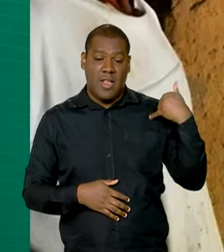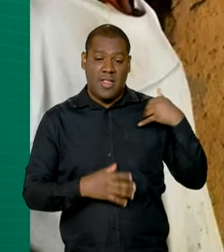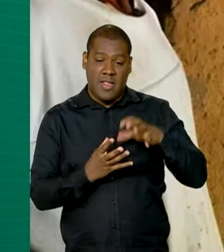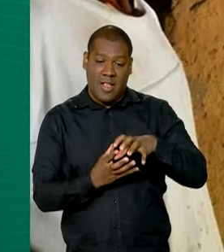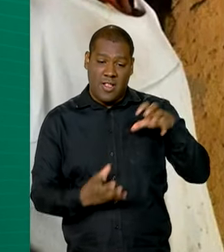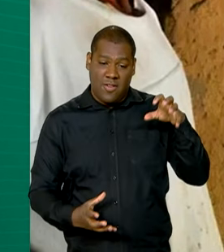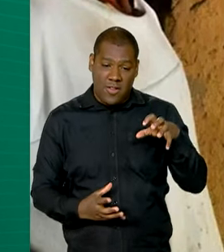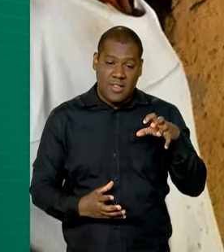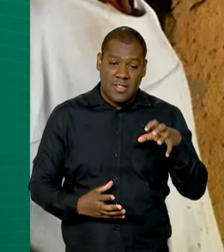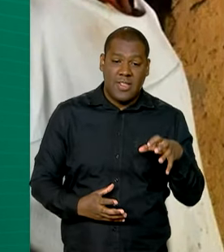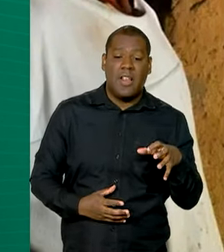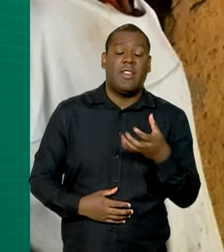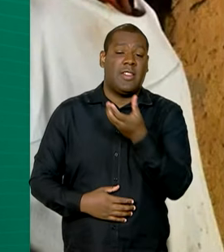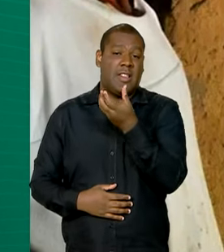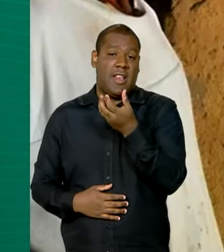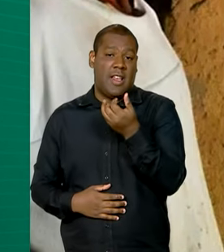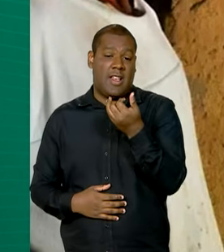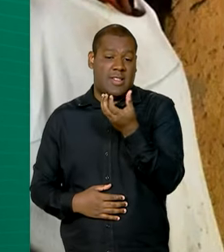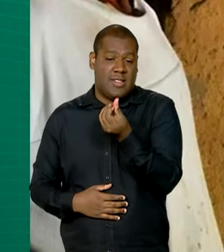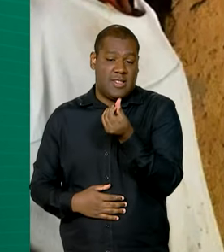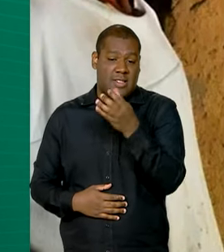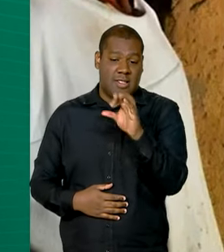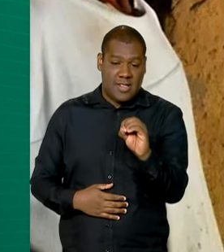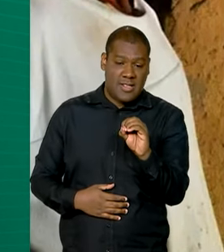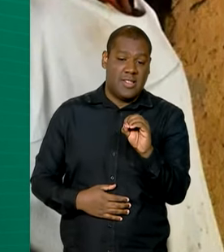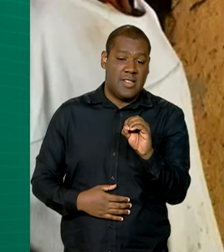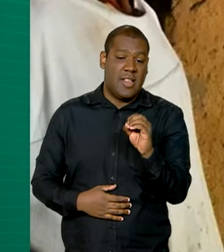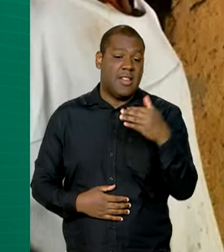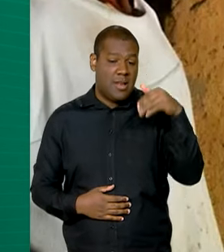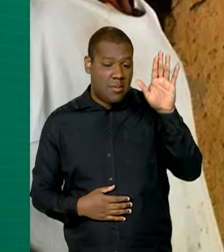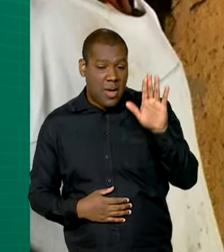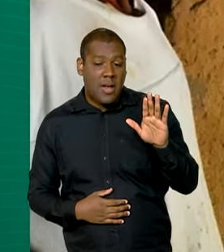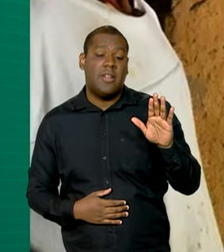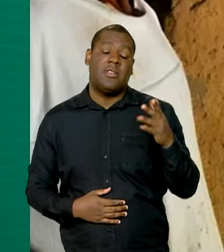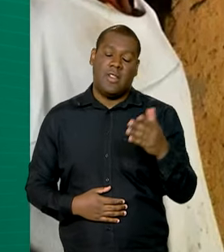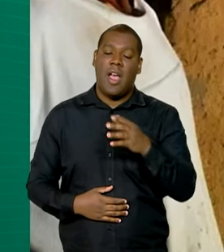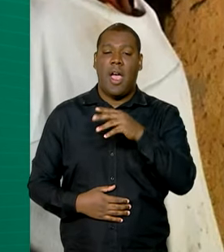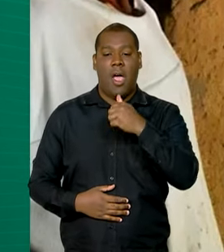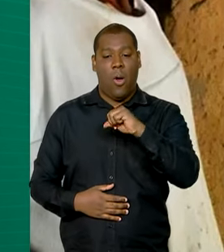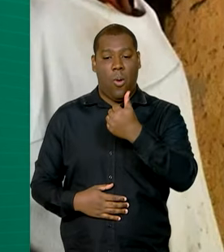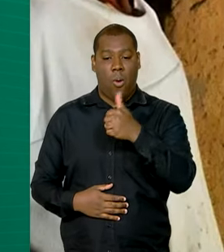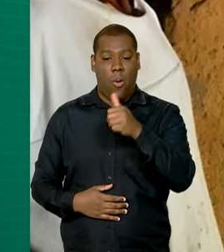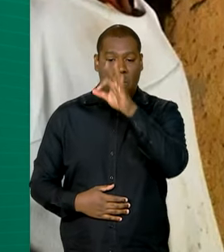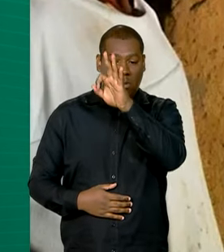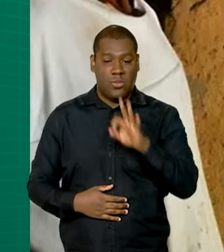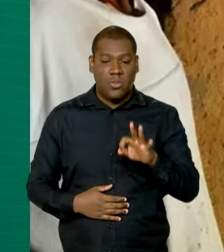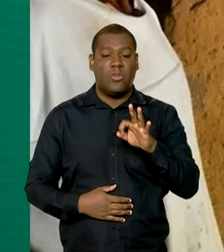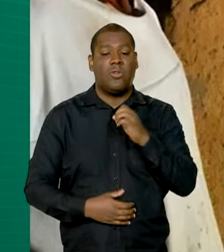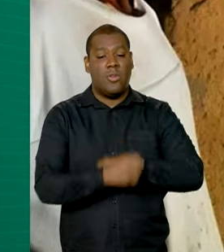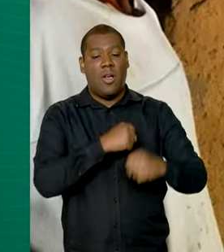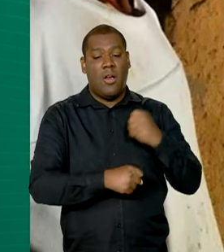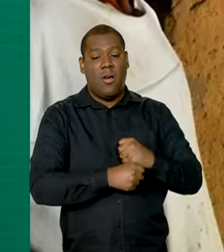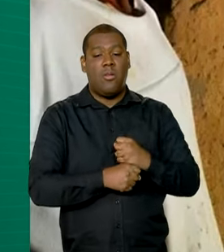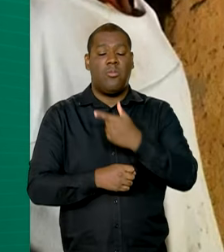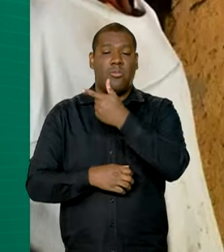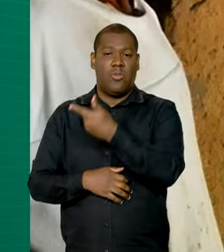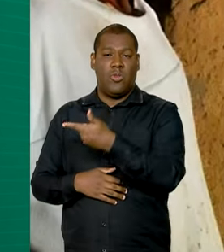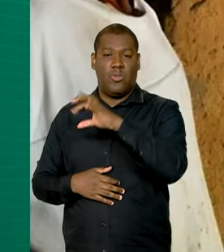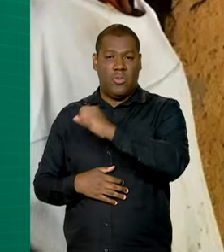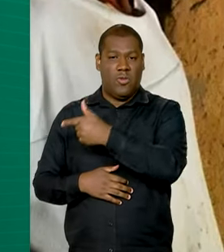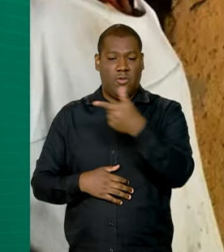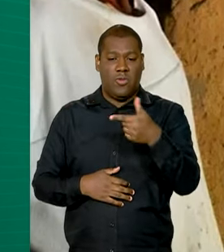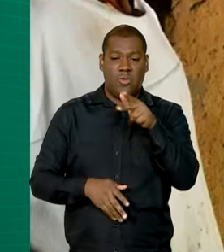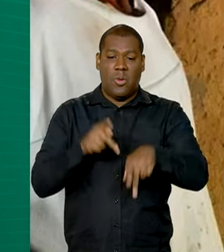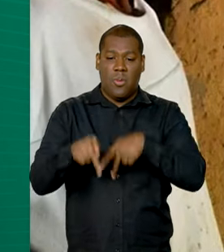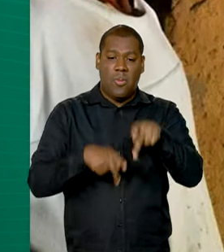60 anos ou mais são 11,9%. Em 2022, a idade mediana dos quilombolas era